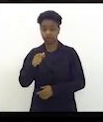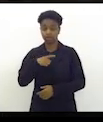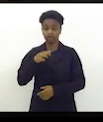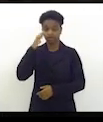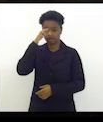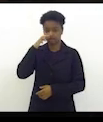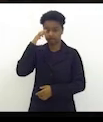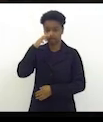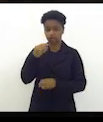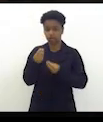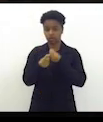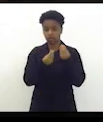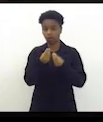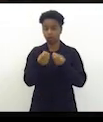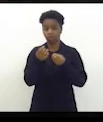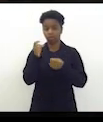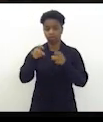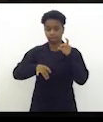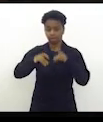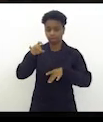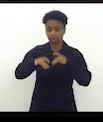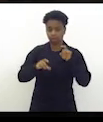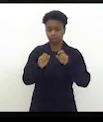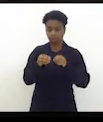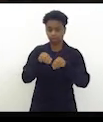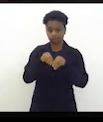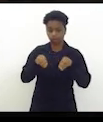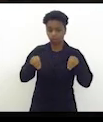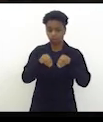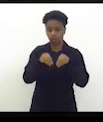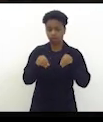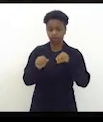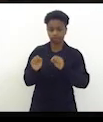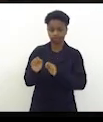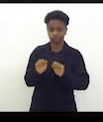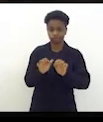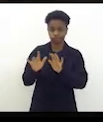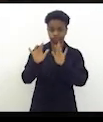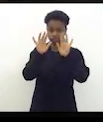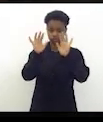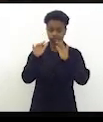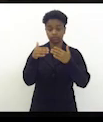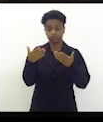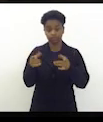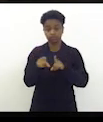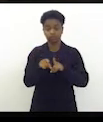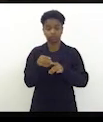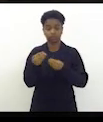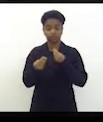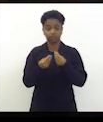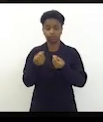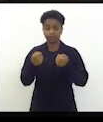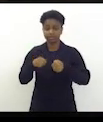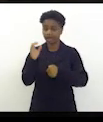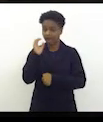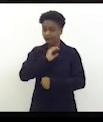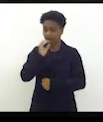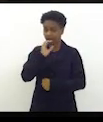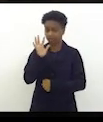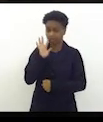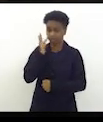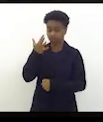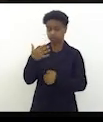das partículas sedimentáveis ou seja o pó preto e de forma imediata então